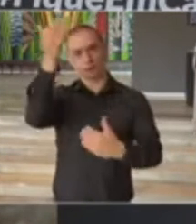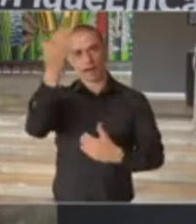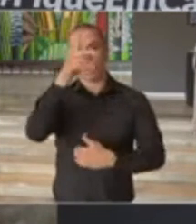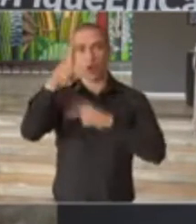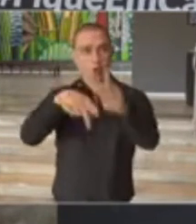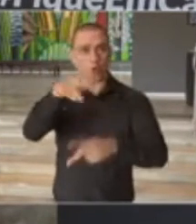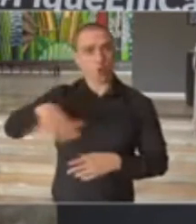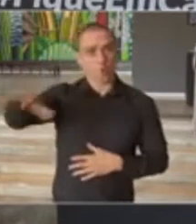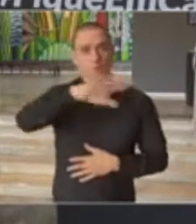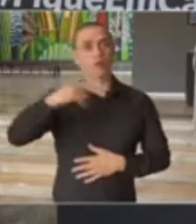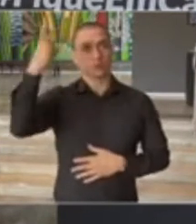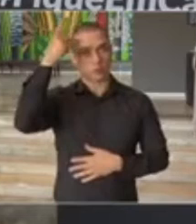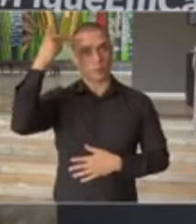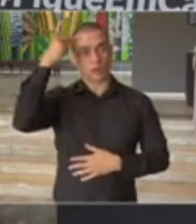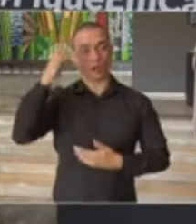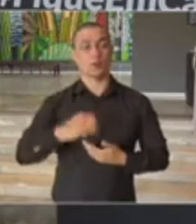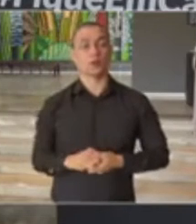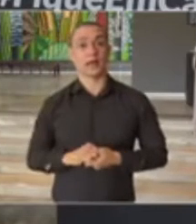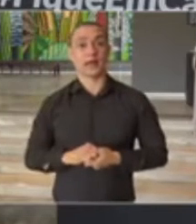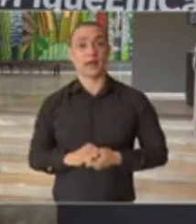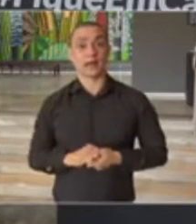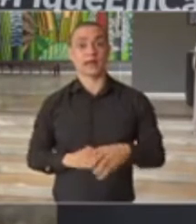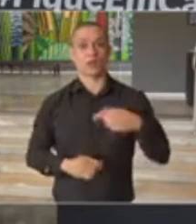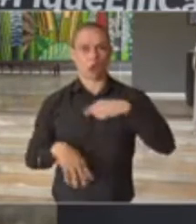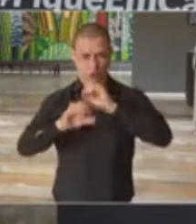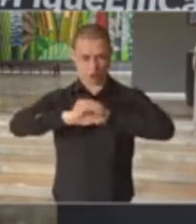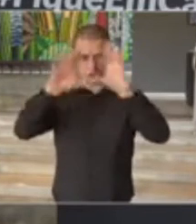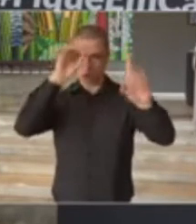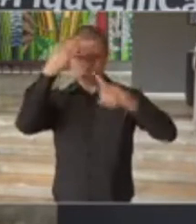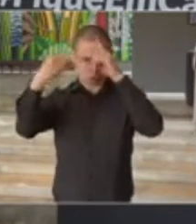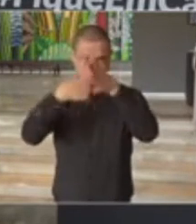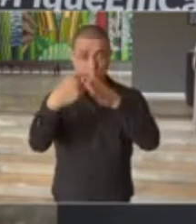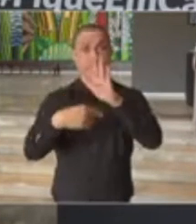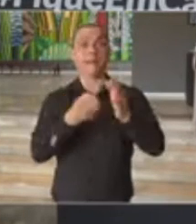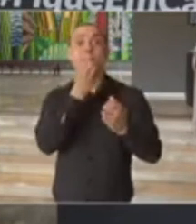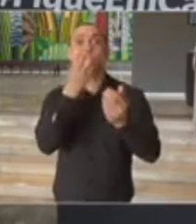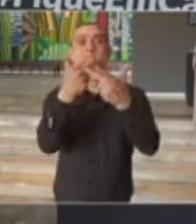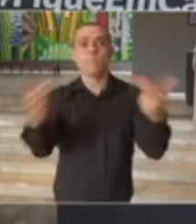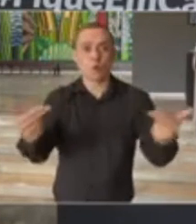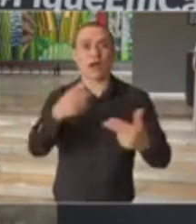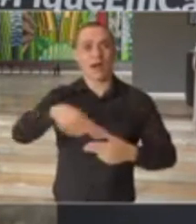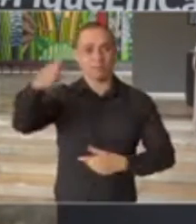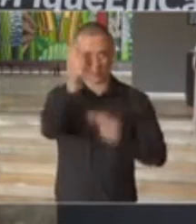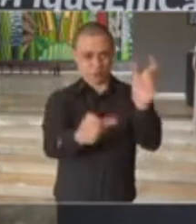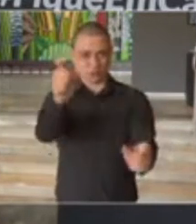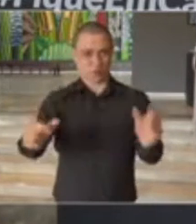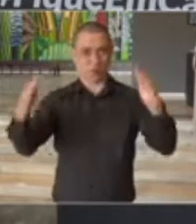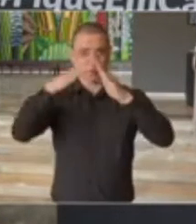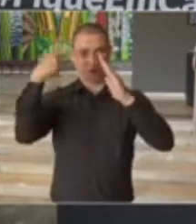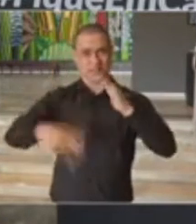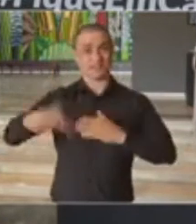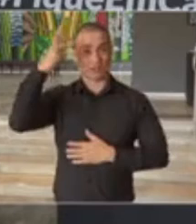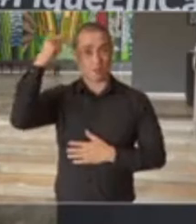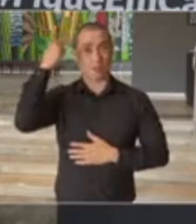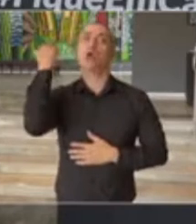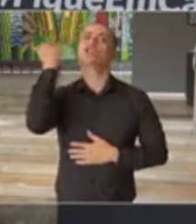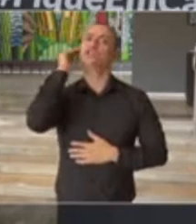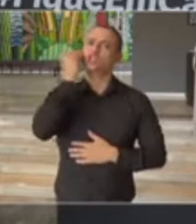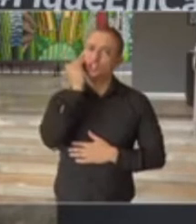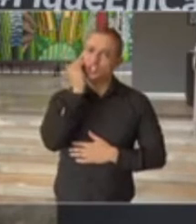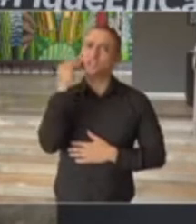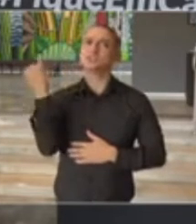população. A gente está aqui esclarecendo dúvidas, mas a boa notícia é que os cidadãos paulistas e as cidadãs entendem